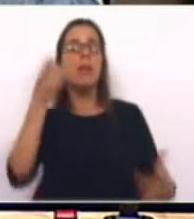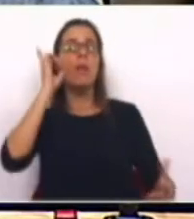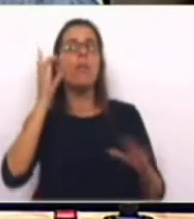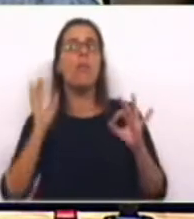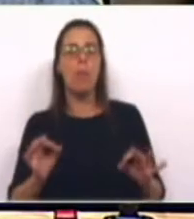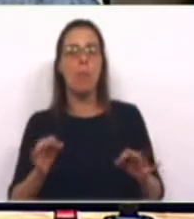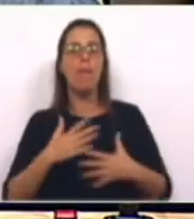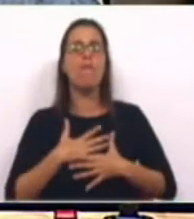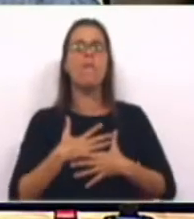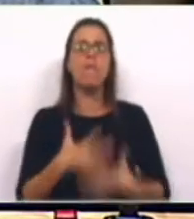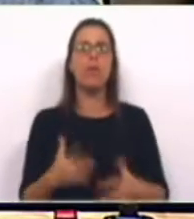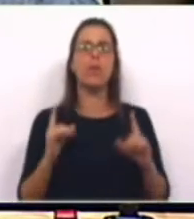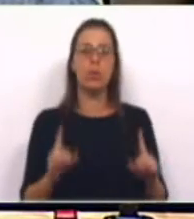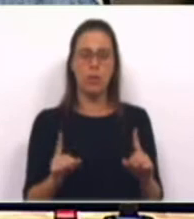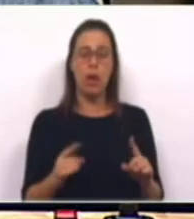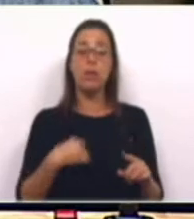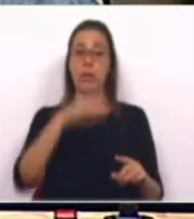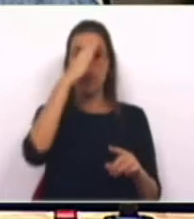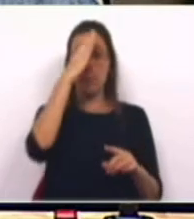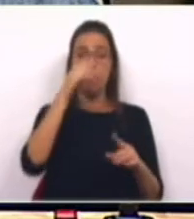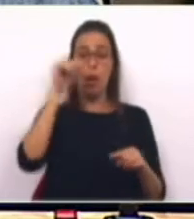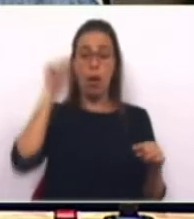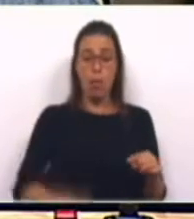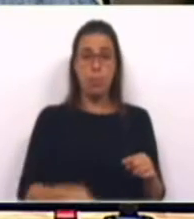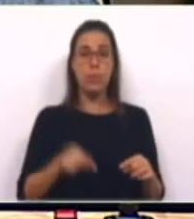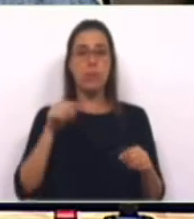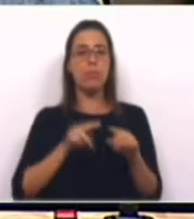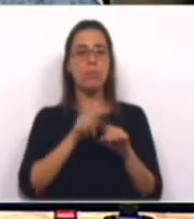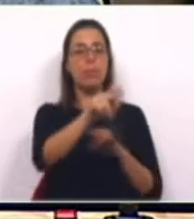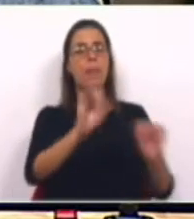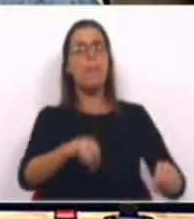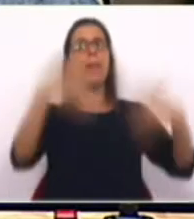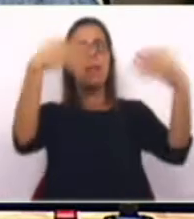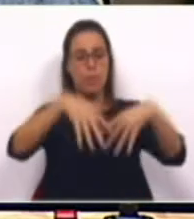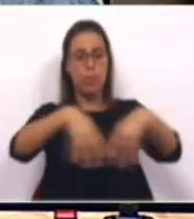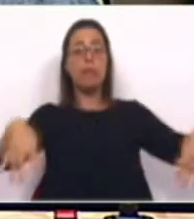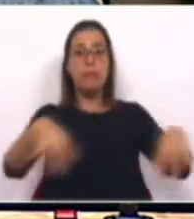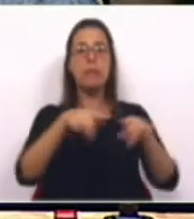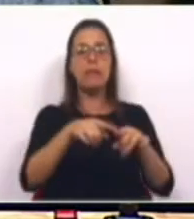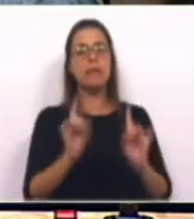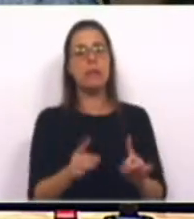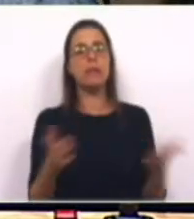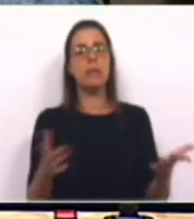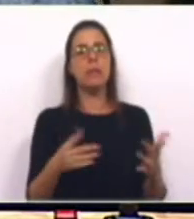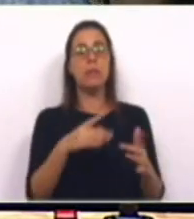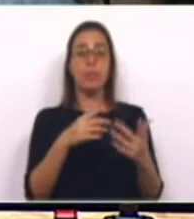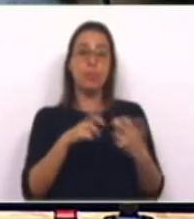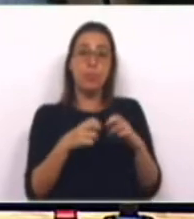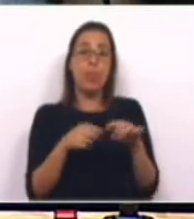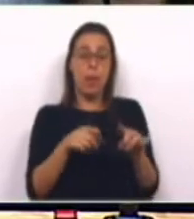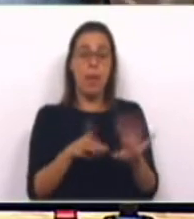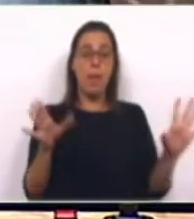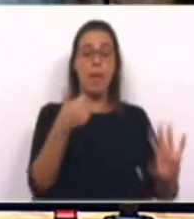bombeiros voluntários e sabemos que a prontidão para o ataque inicial acaba por isso, por ser comprometida.